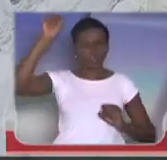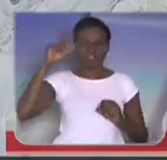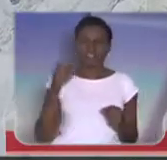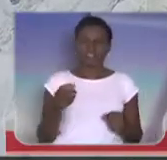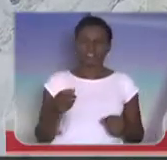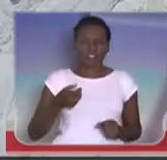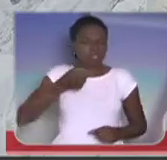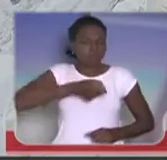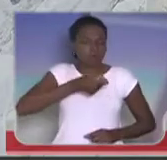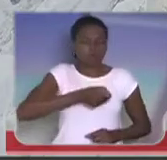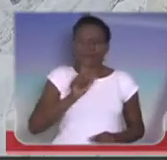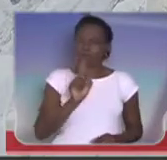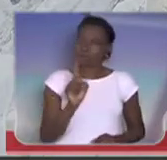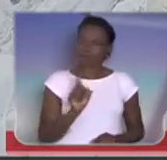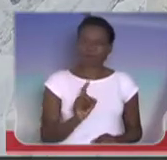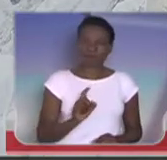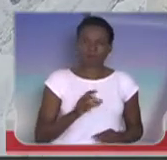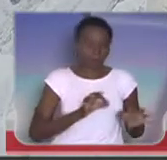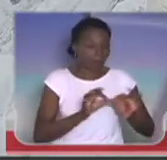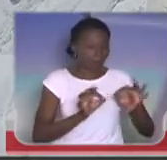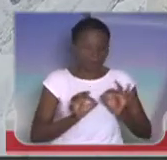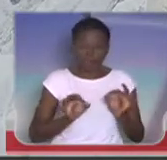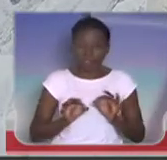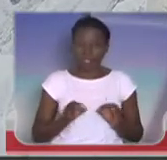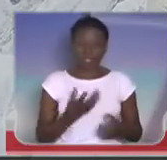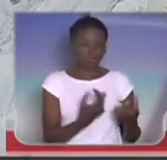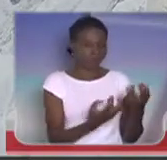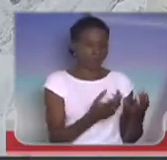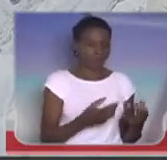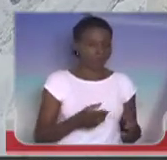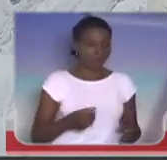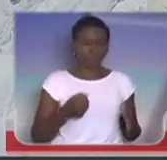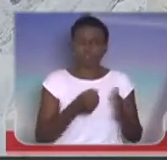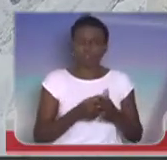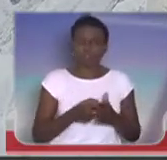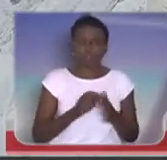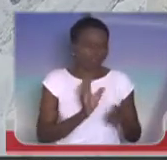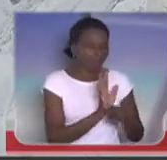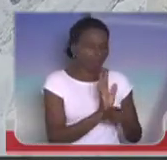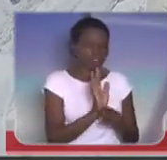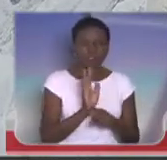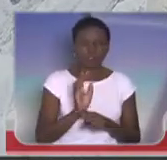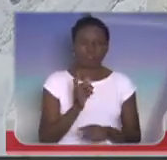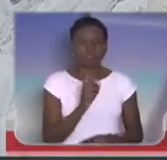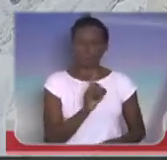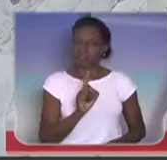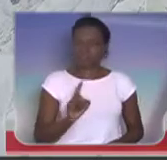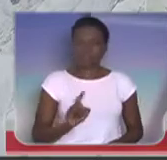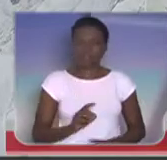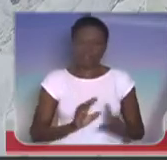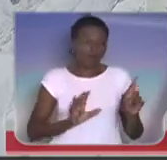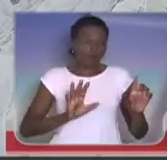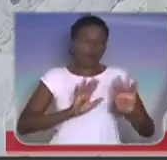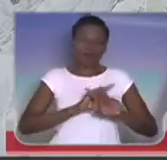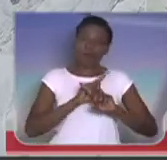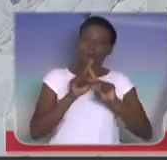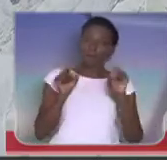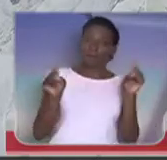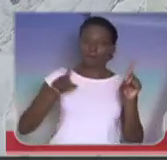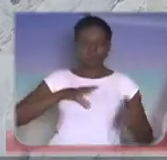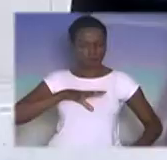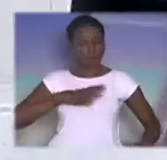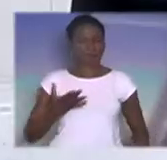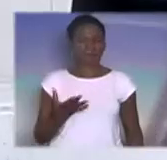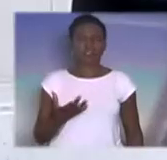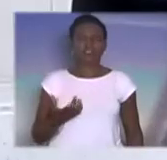preparado para combater aquele incêndio. Mas ele, com coragem, ultrapassou a sua missão e salvou essas 20 pessoas.